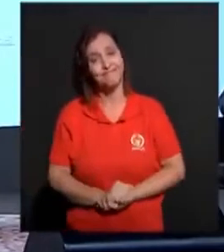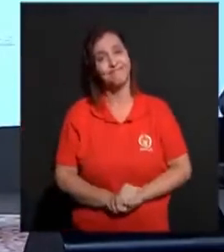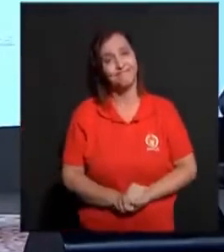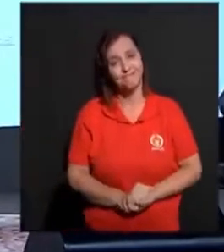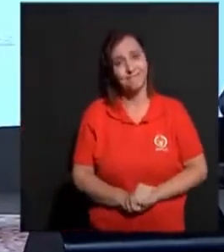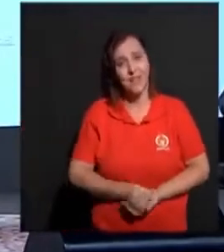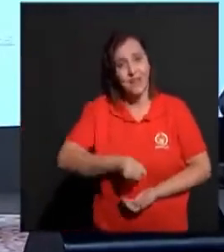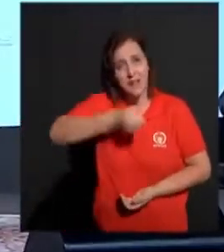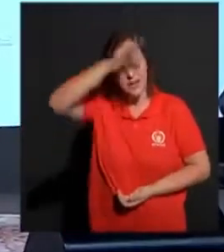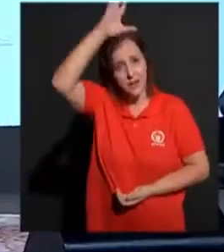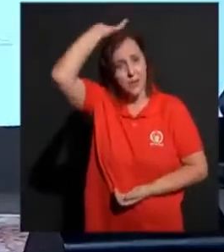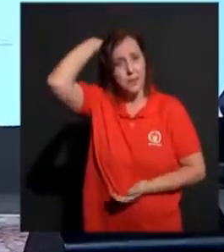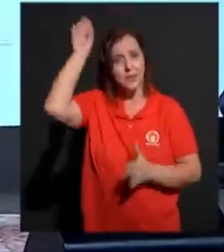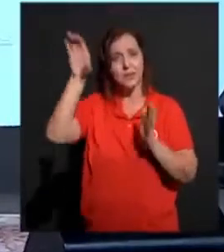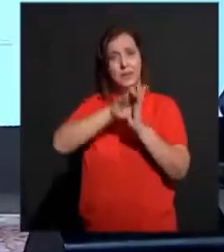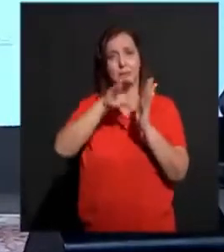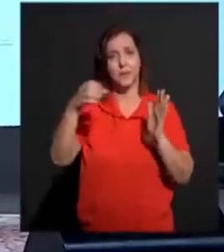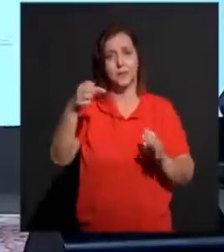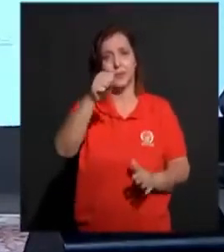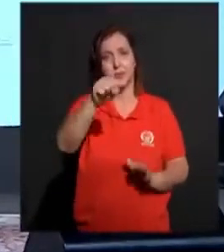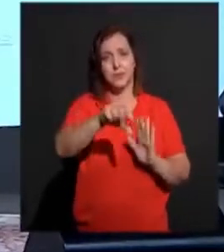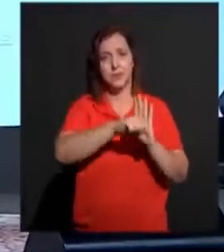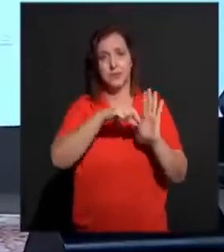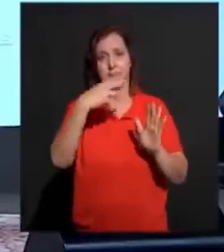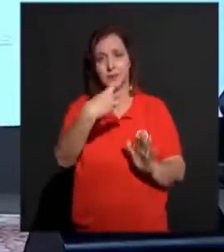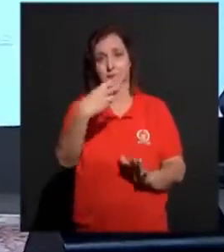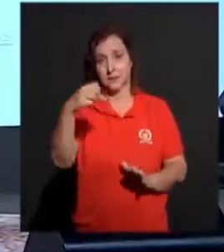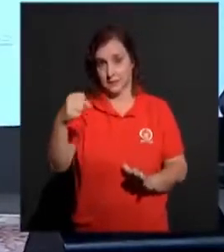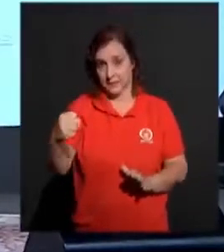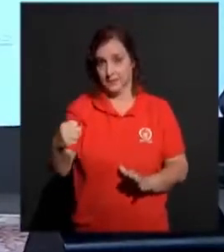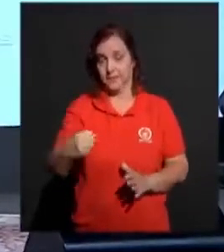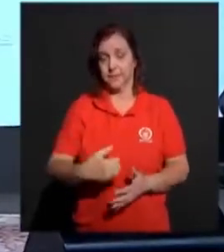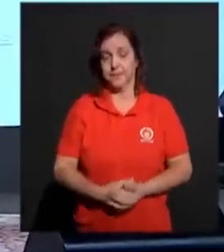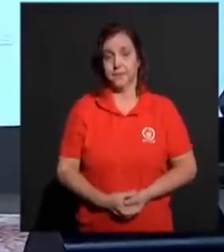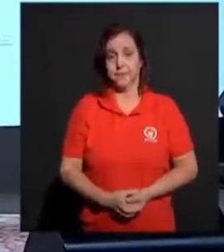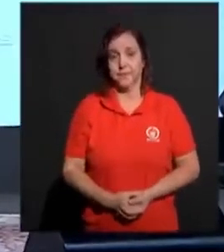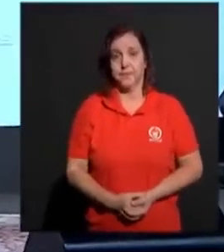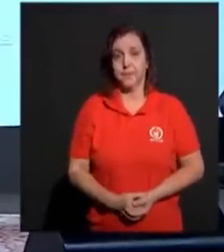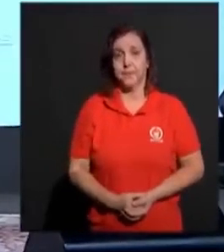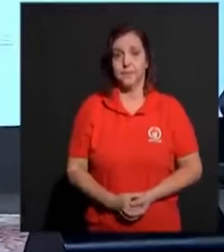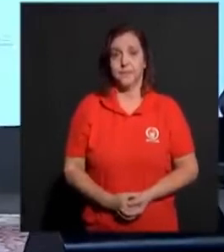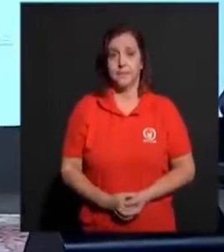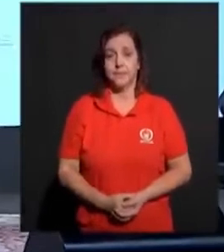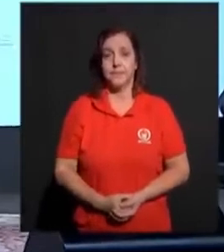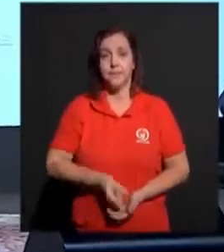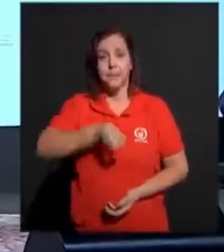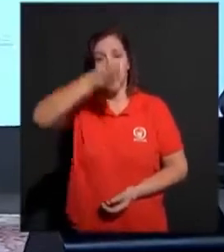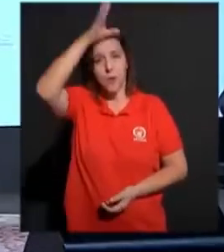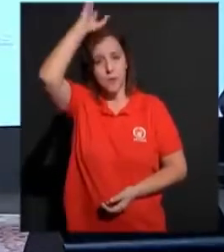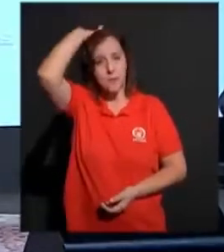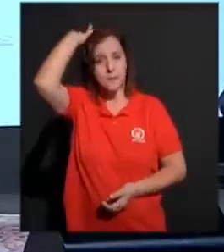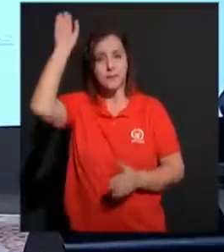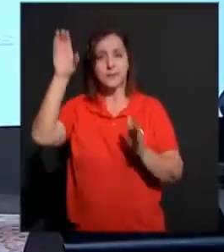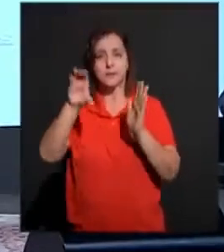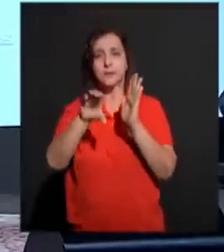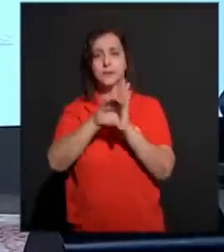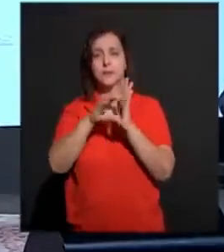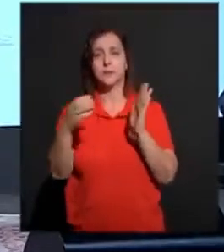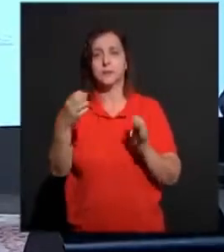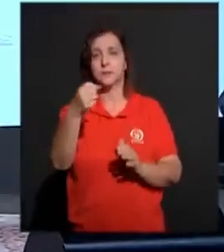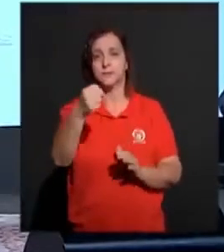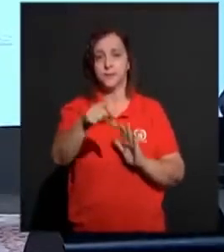Em Romanos 8, 38. Eu gostaria que você abrisse a sua Bíblia comigo. Romanos 8, 38.